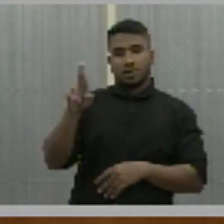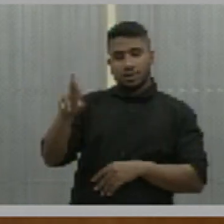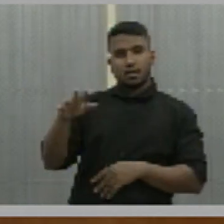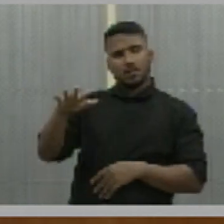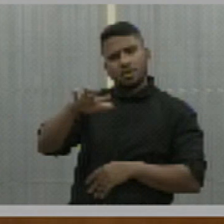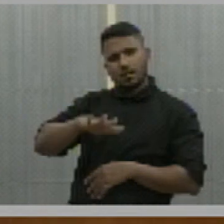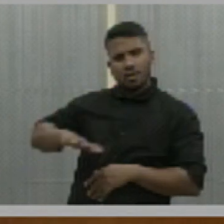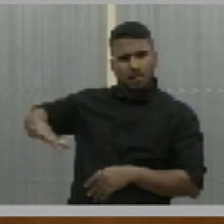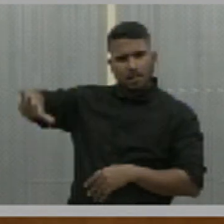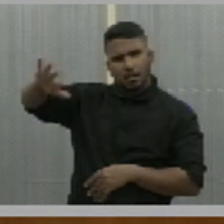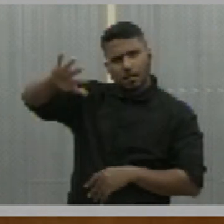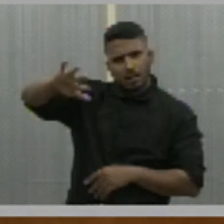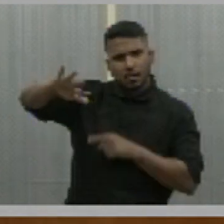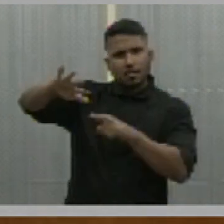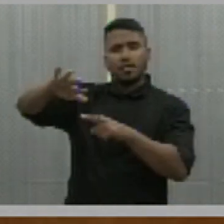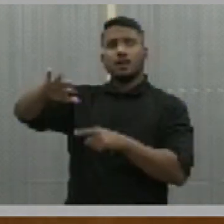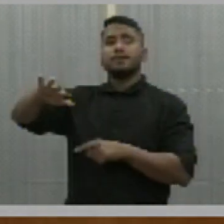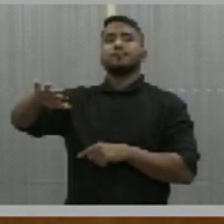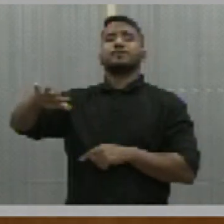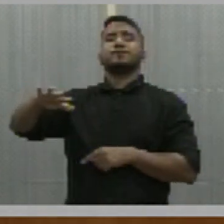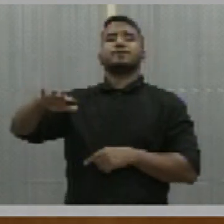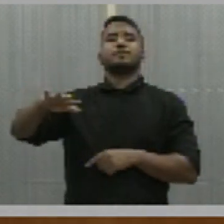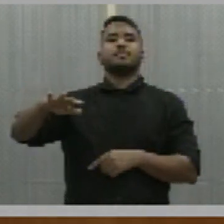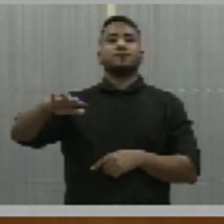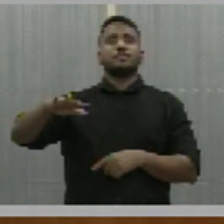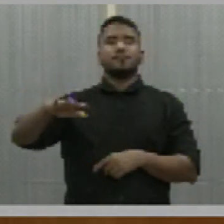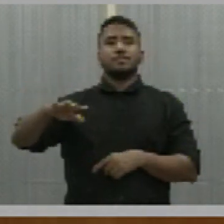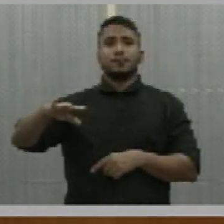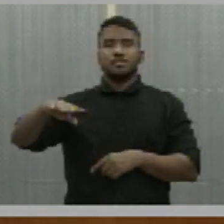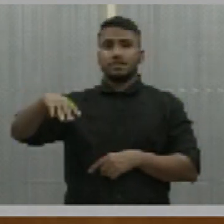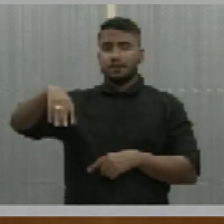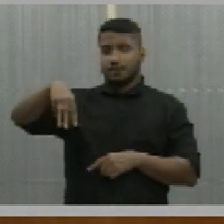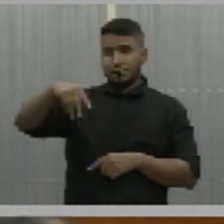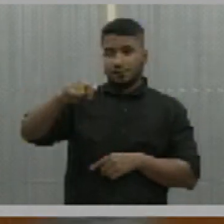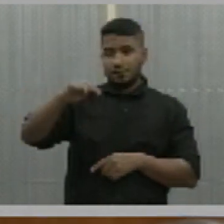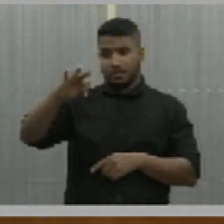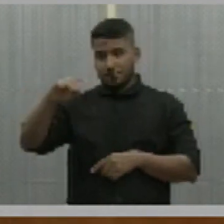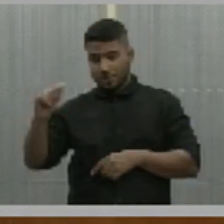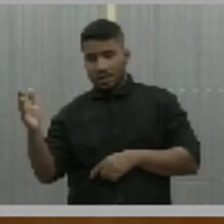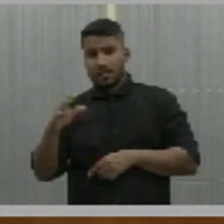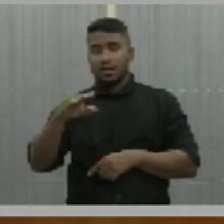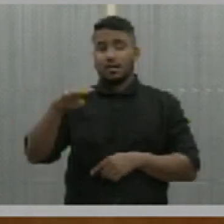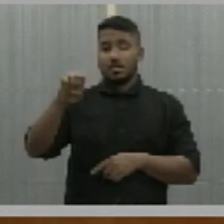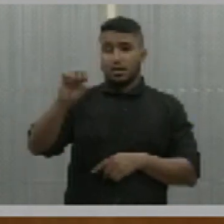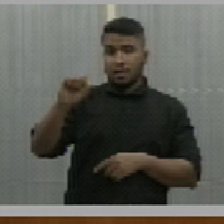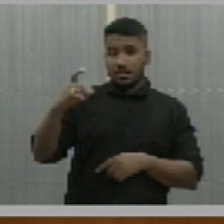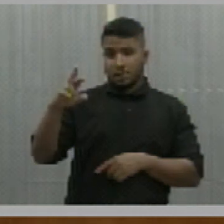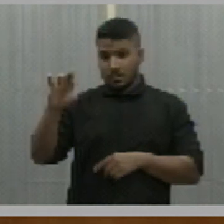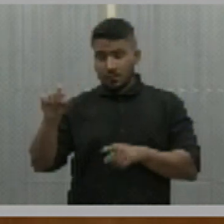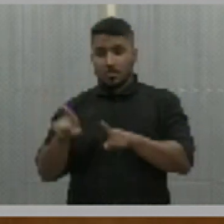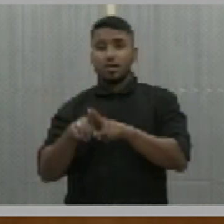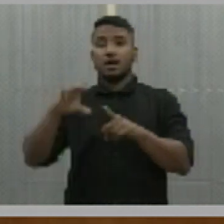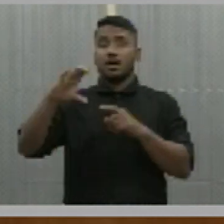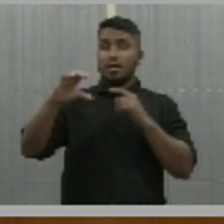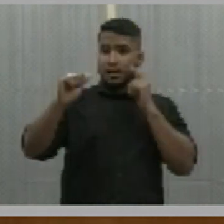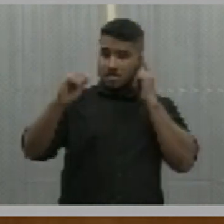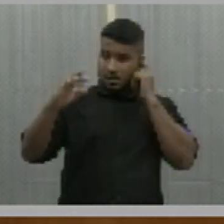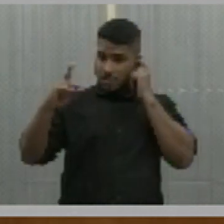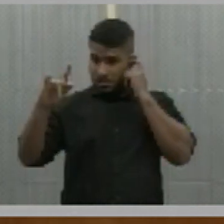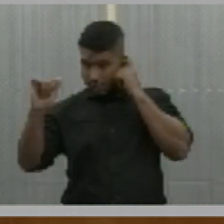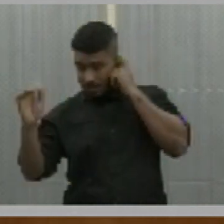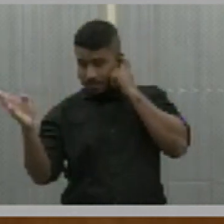região da Mata Escura, na região da Cacimba Velha, também a entrega de